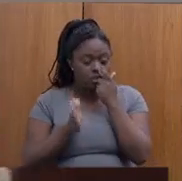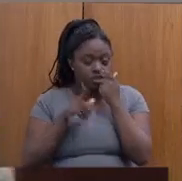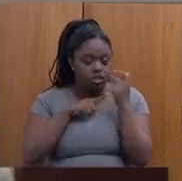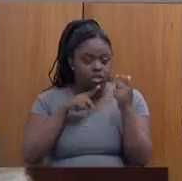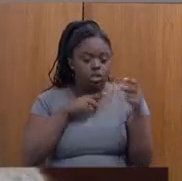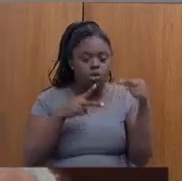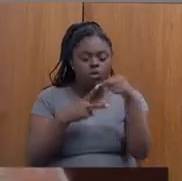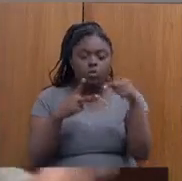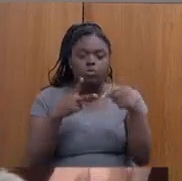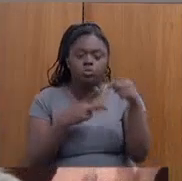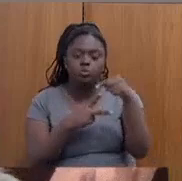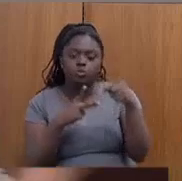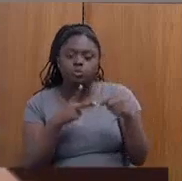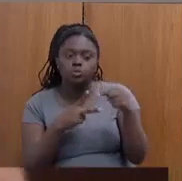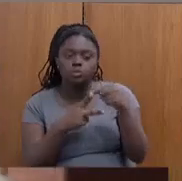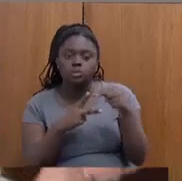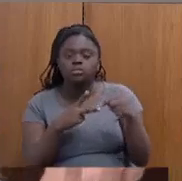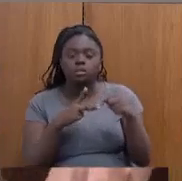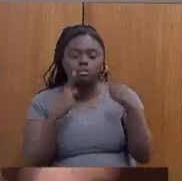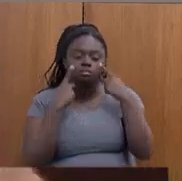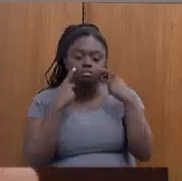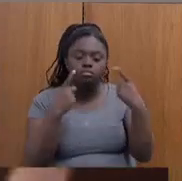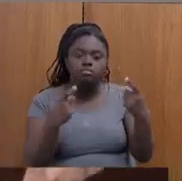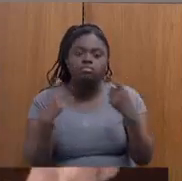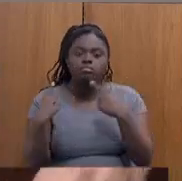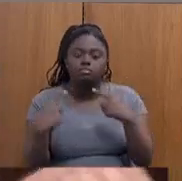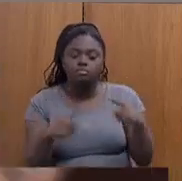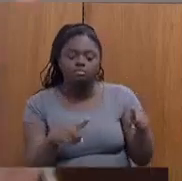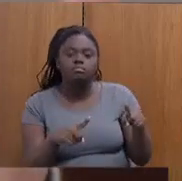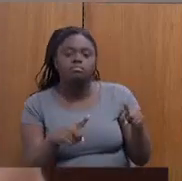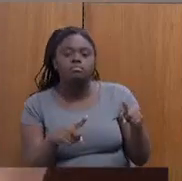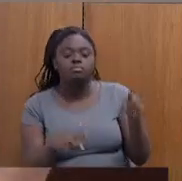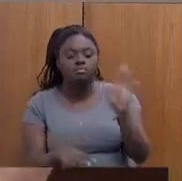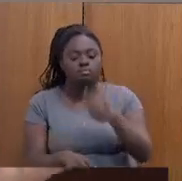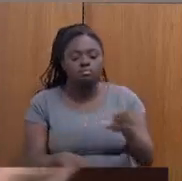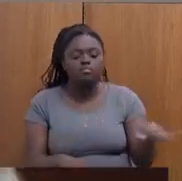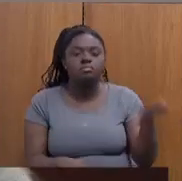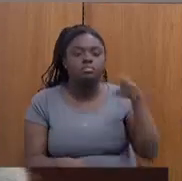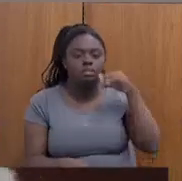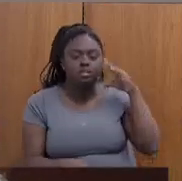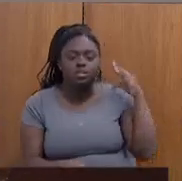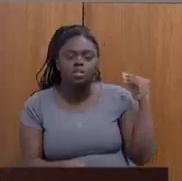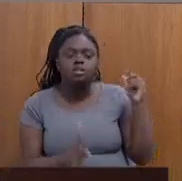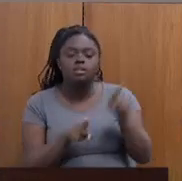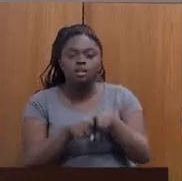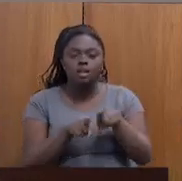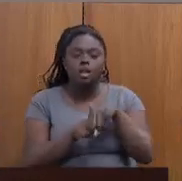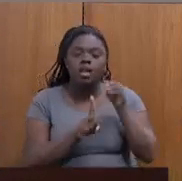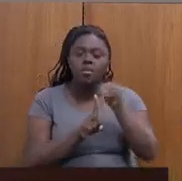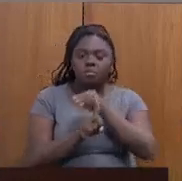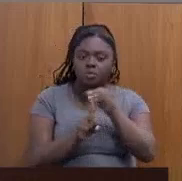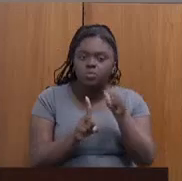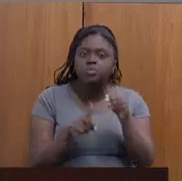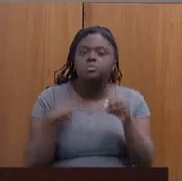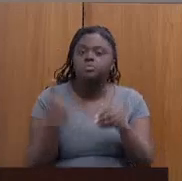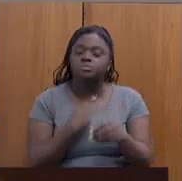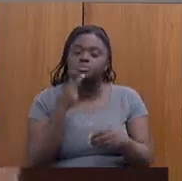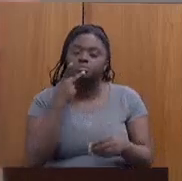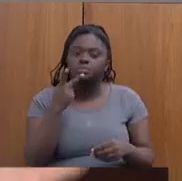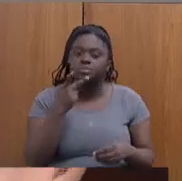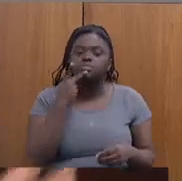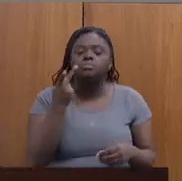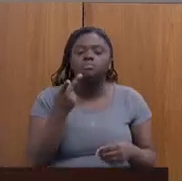campanhas de violência contra a criança e adolescente, de abuso. Então, nós acabamos de fazer isso para começar a construir essa de